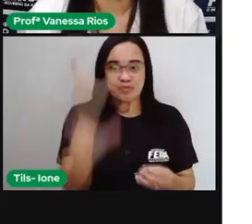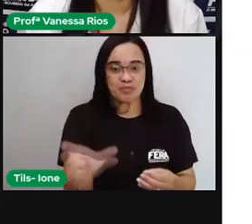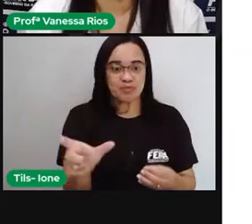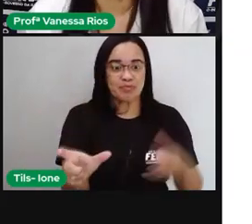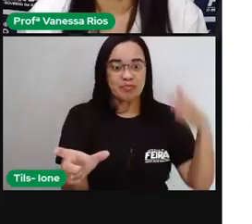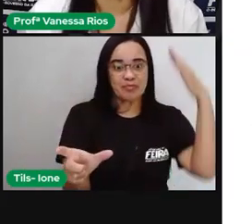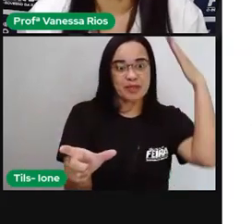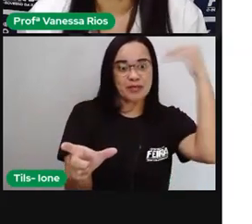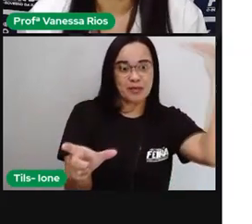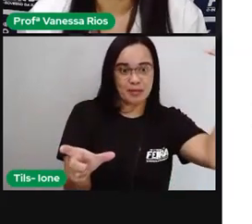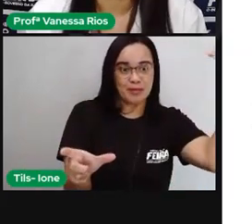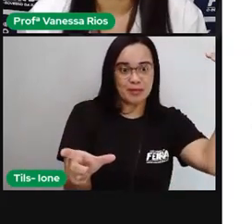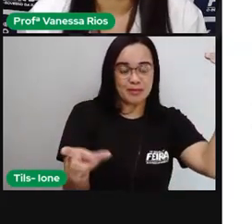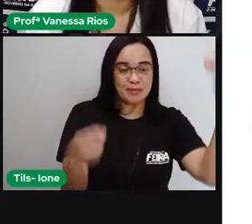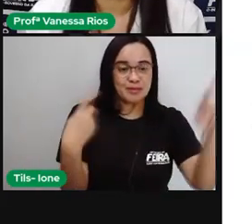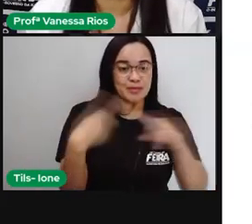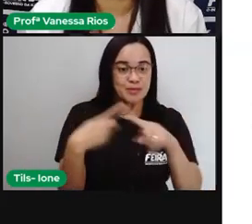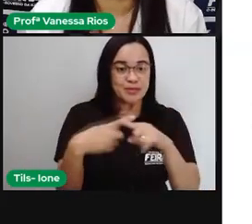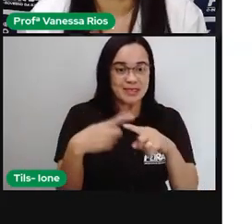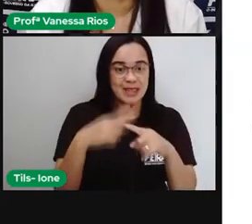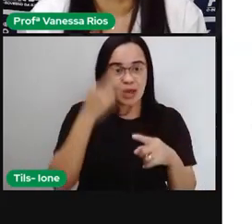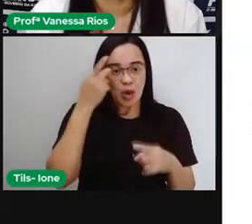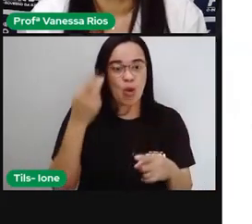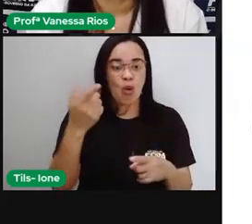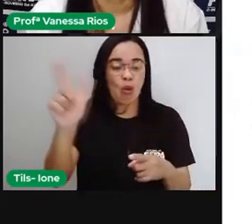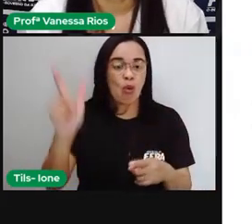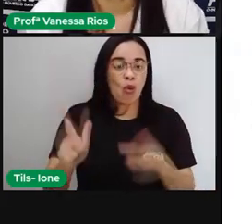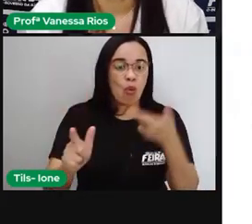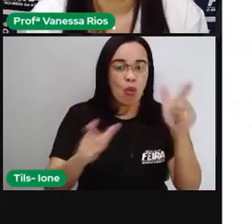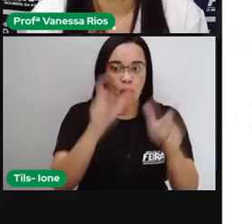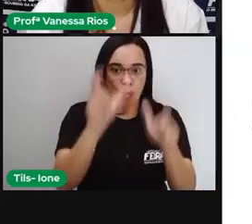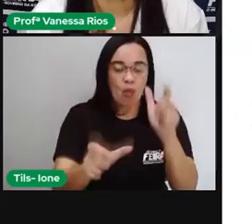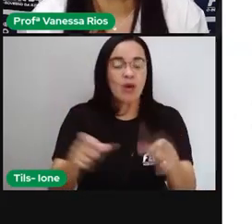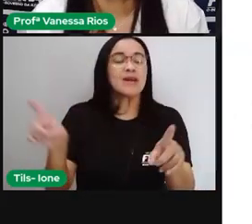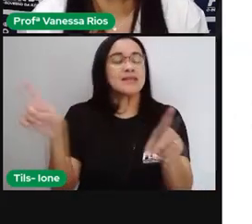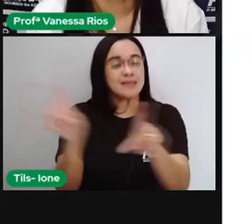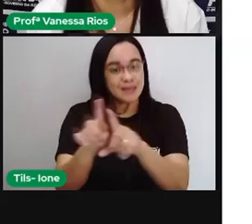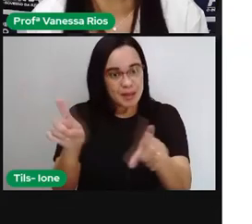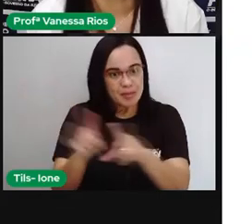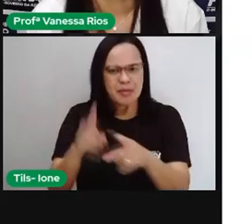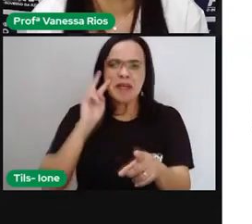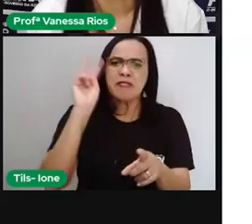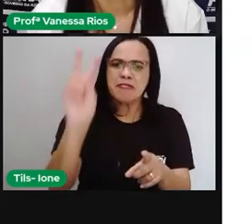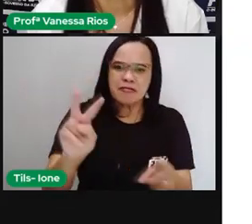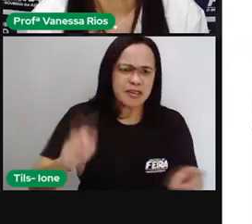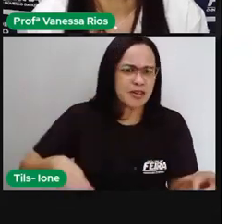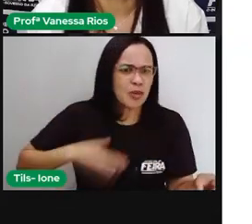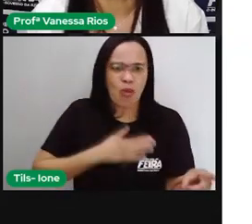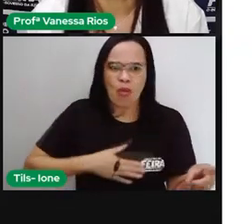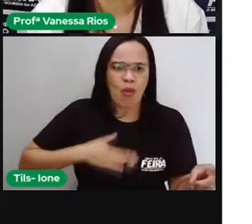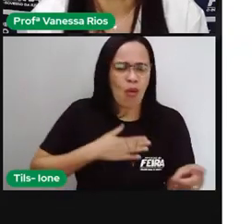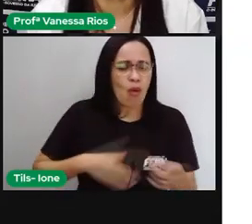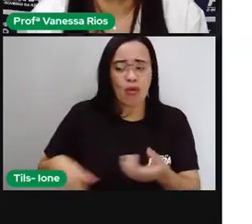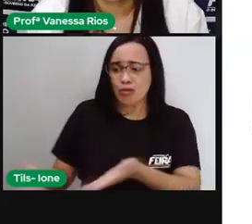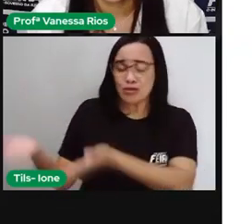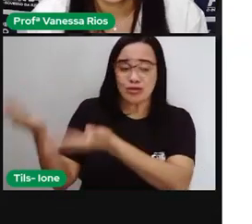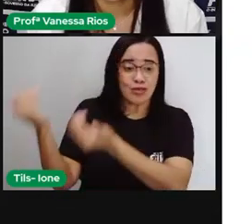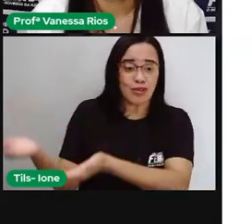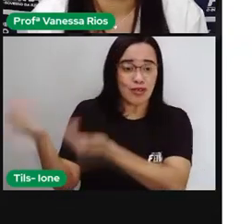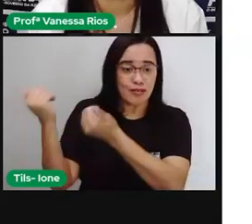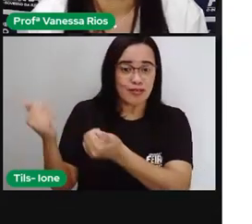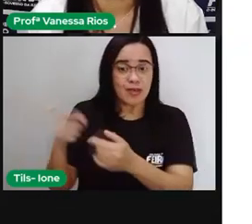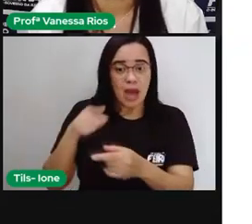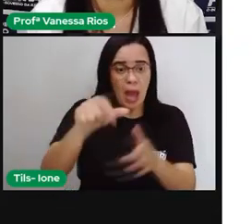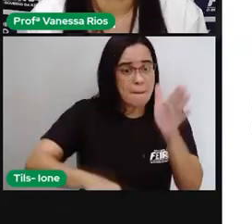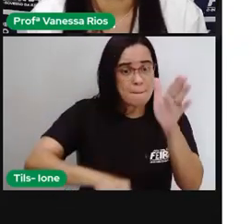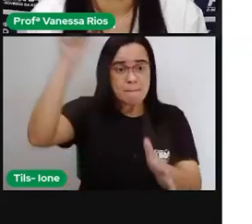gostam muito. E aí, dessa forma, foi o primeiro artista das vanguardas europeias a expor nos